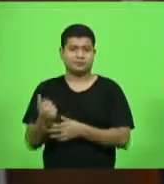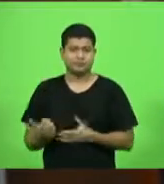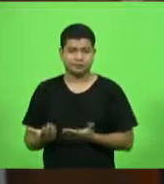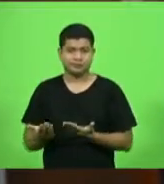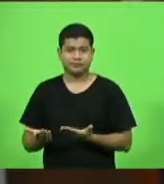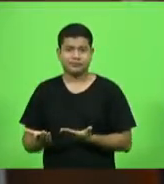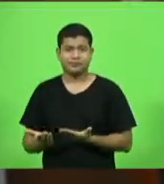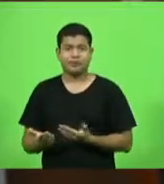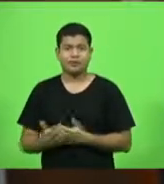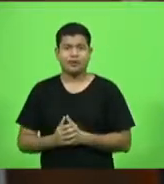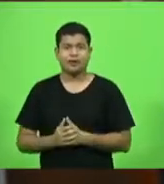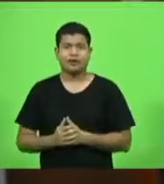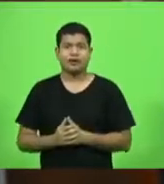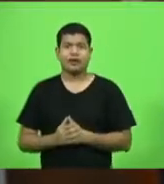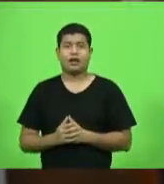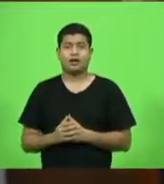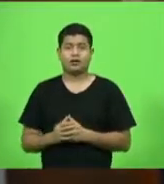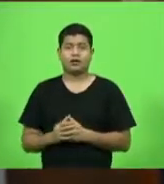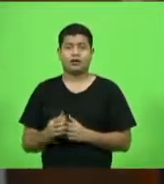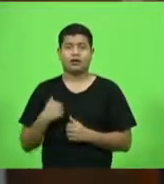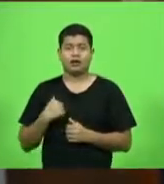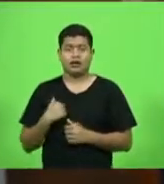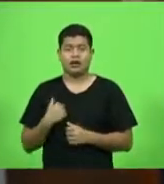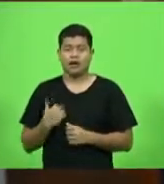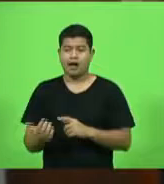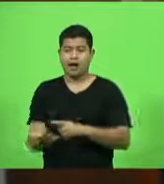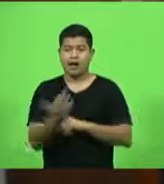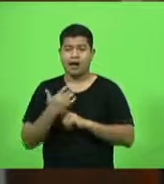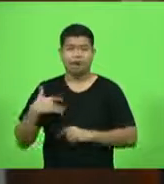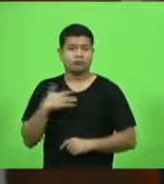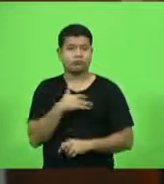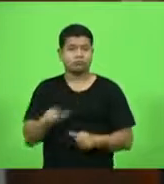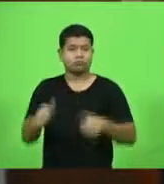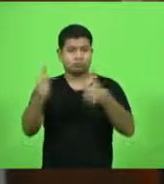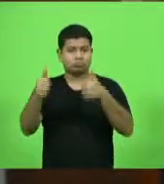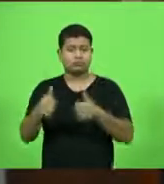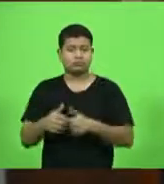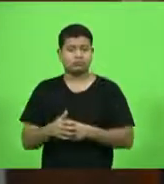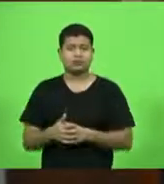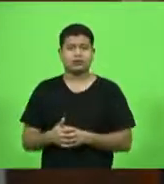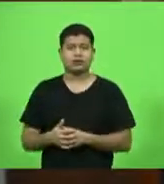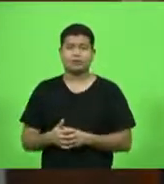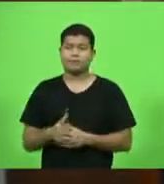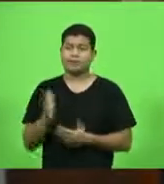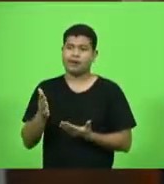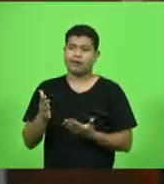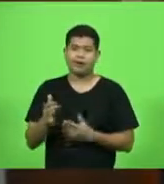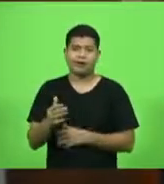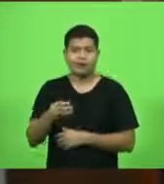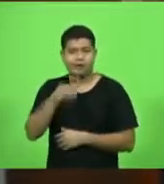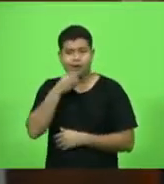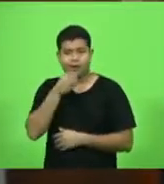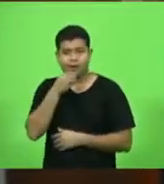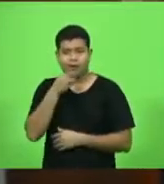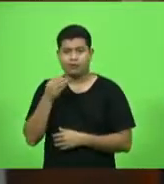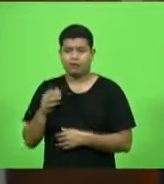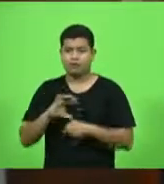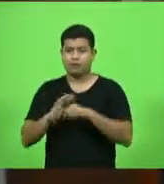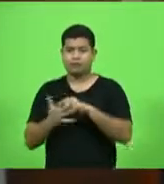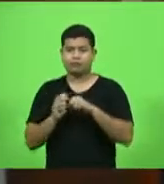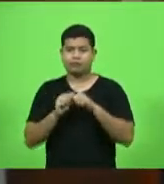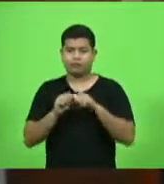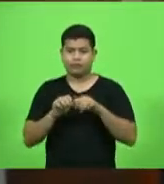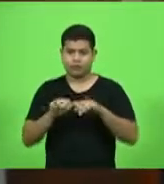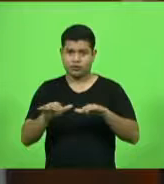restabelecimento da saúde. Mas é lógico que o COVID algum dia vai passar, mas